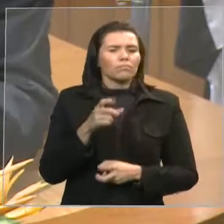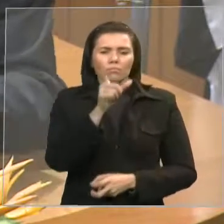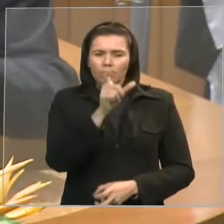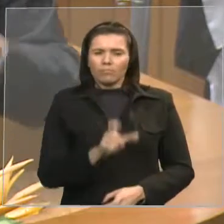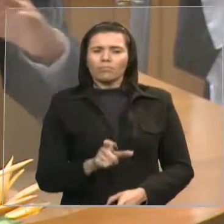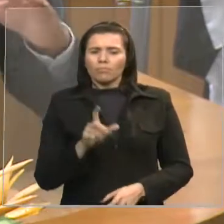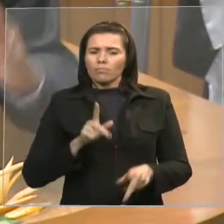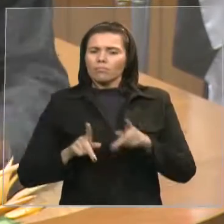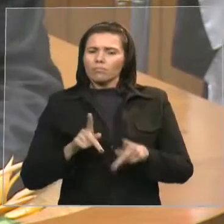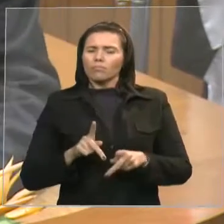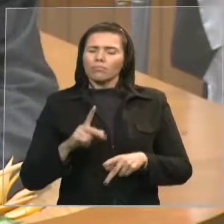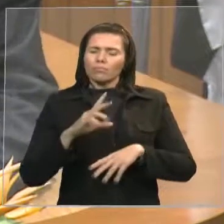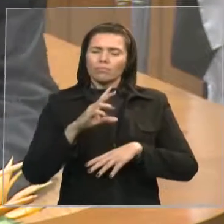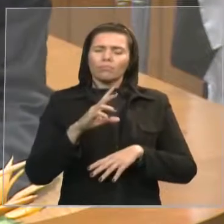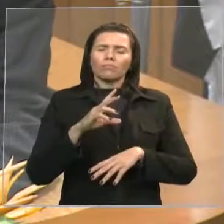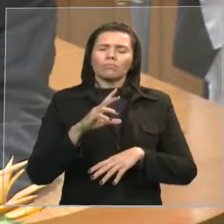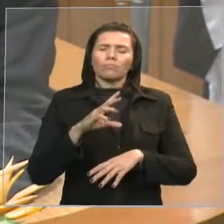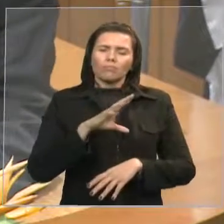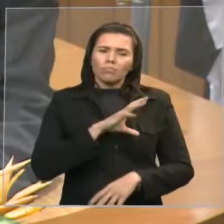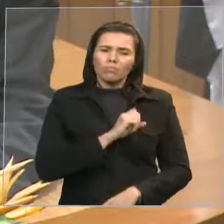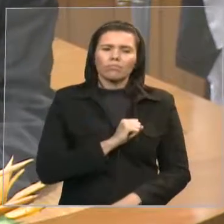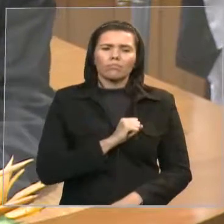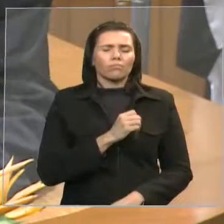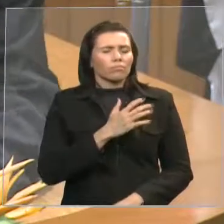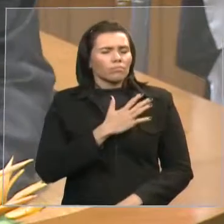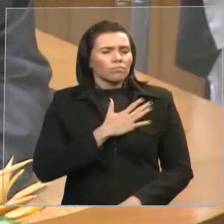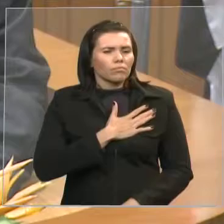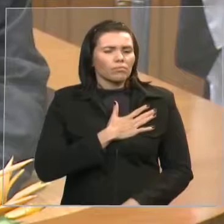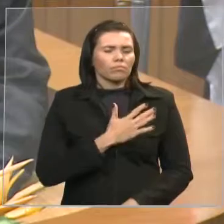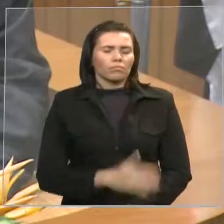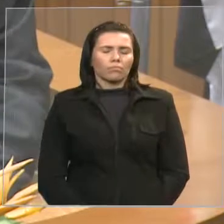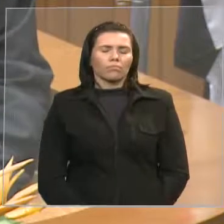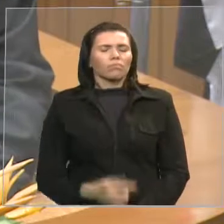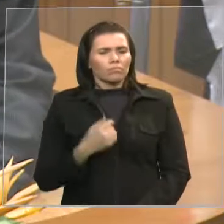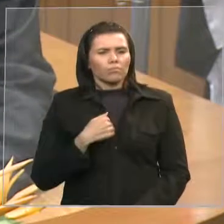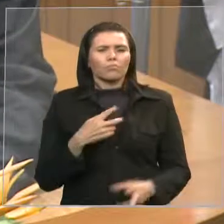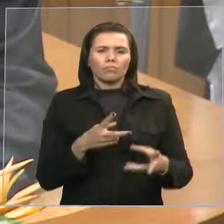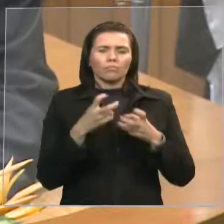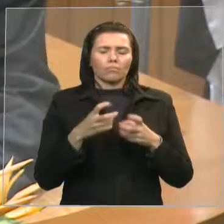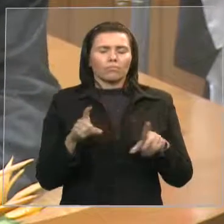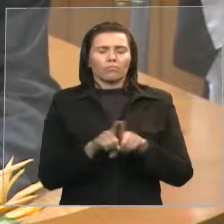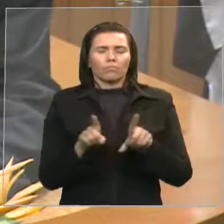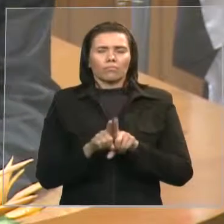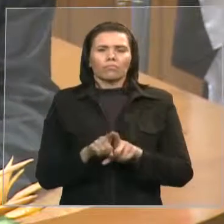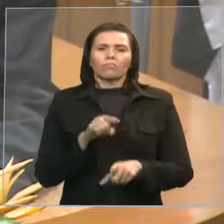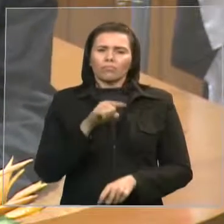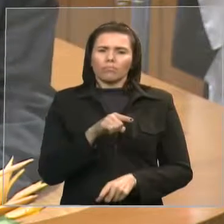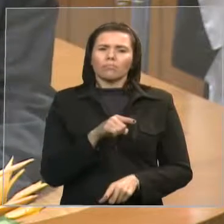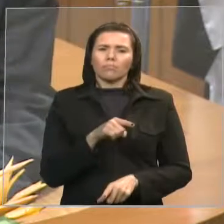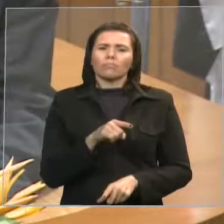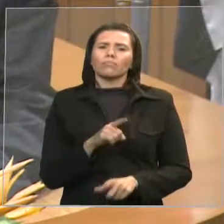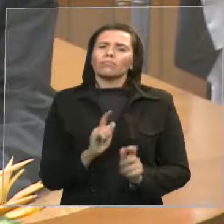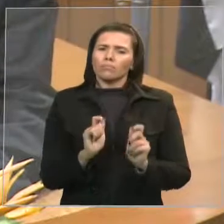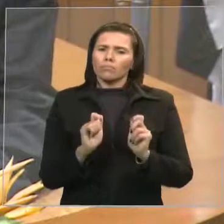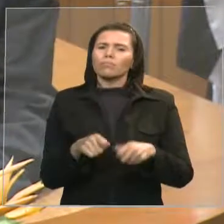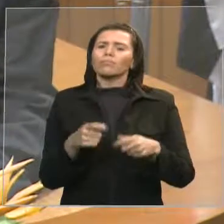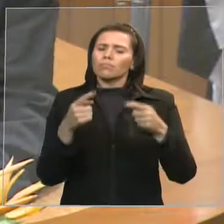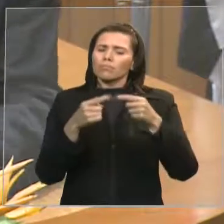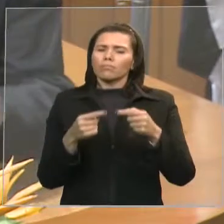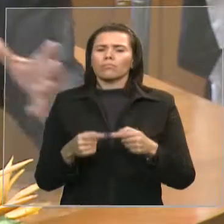como ele está totalmente apto a exercer o seu mandato de prefeito